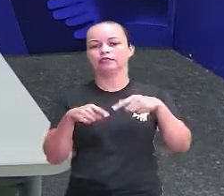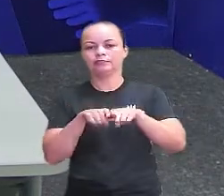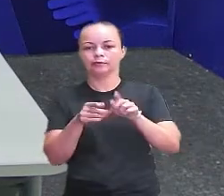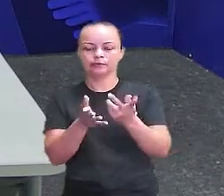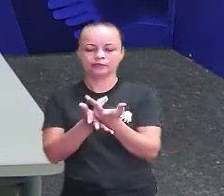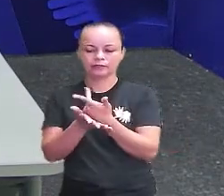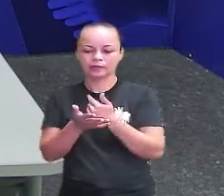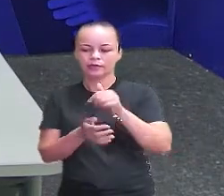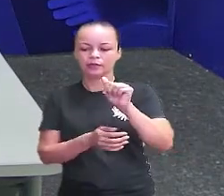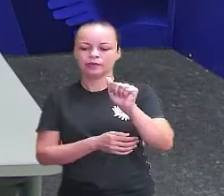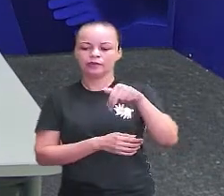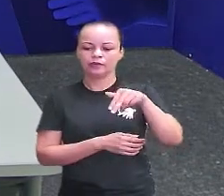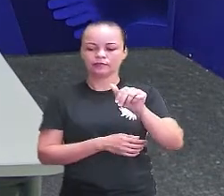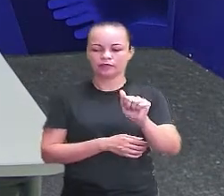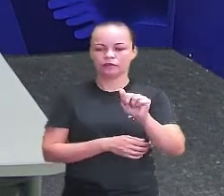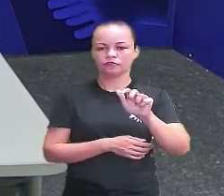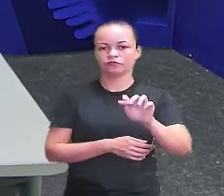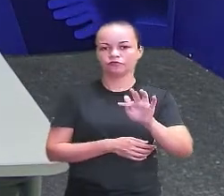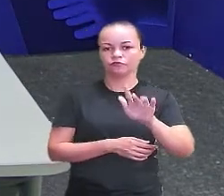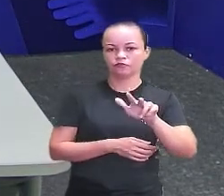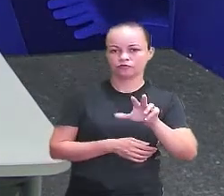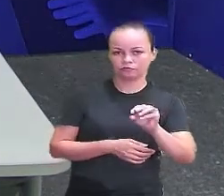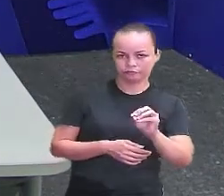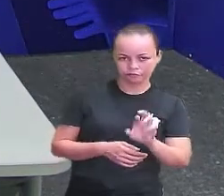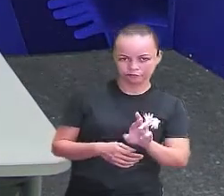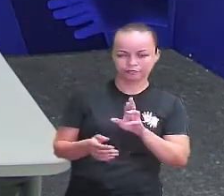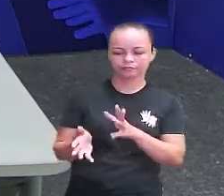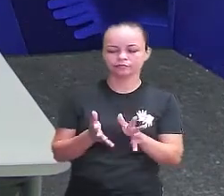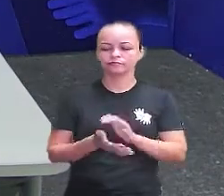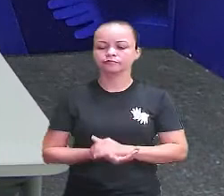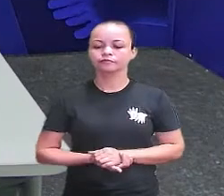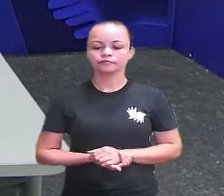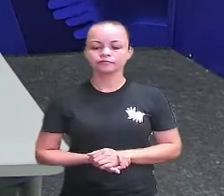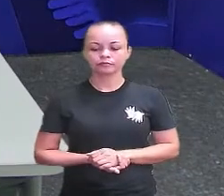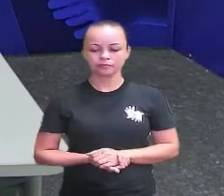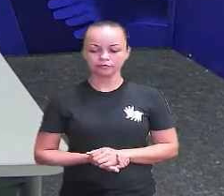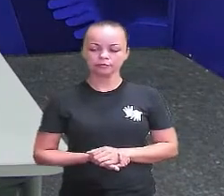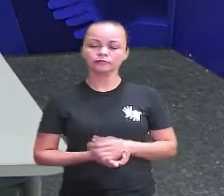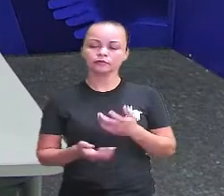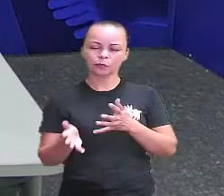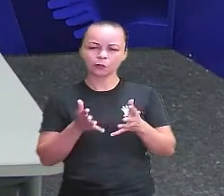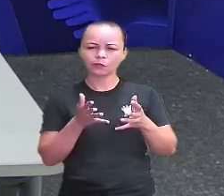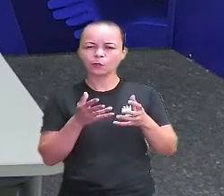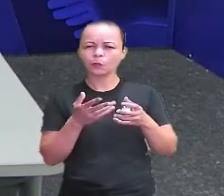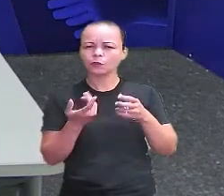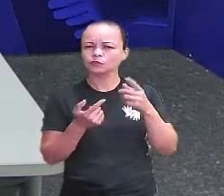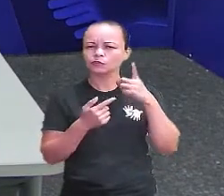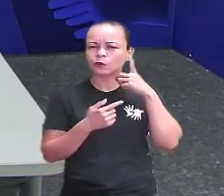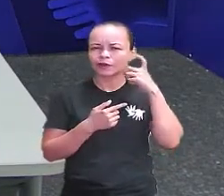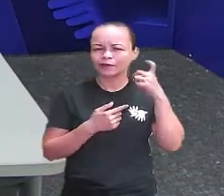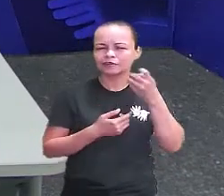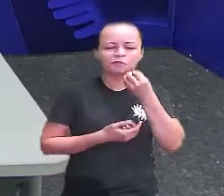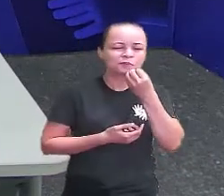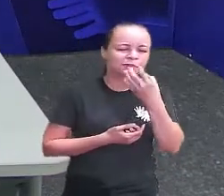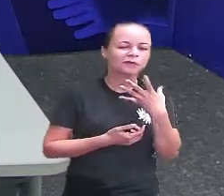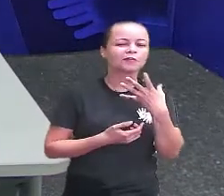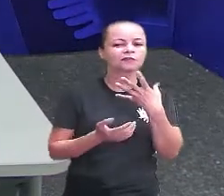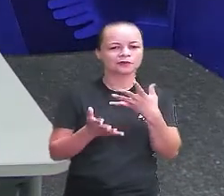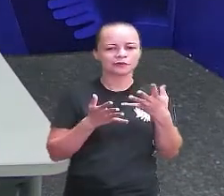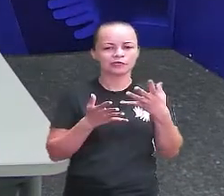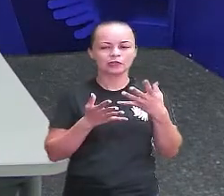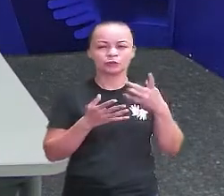muito importante, tá bom, gente? Olha só, um som agradável é gostoso de ouvir, não é? Um som